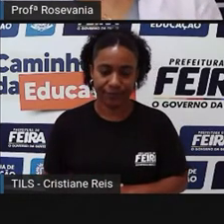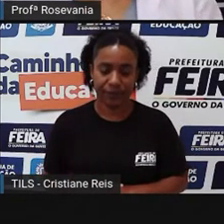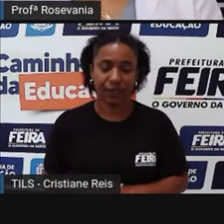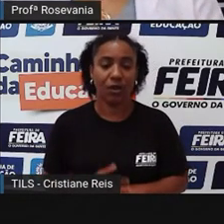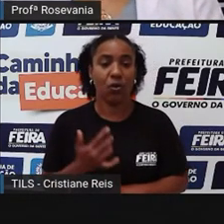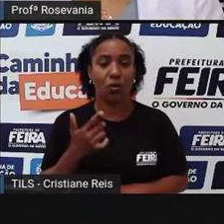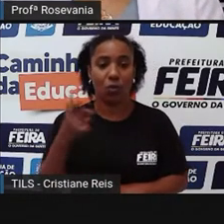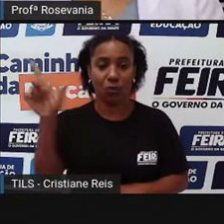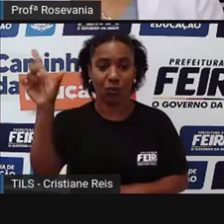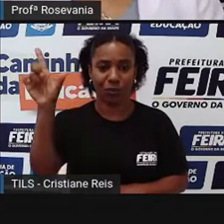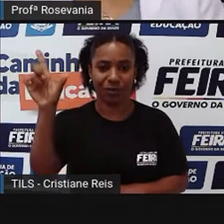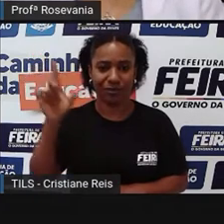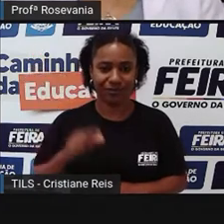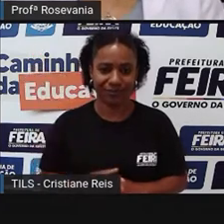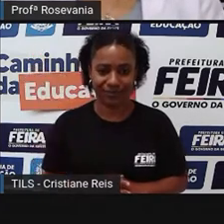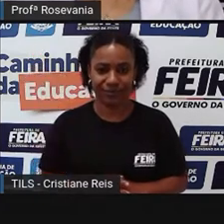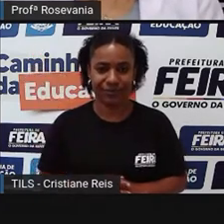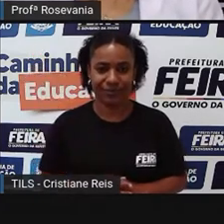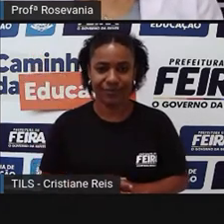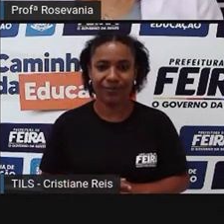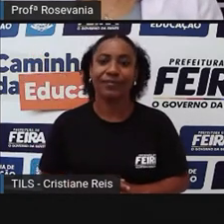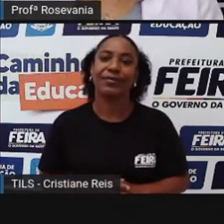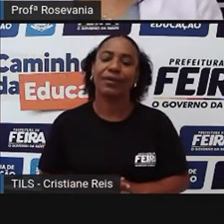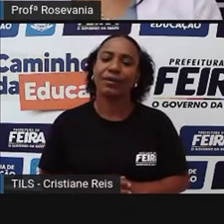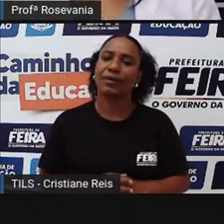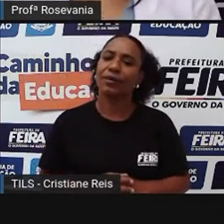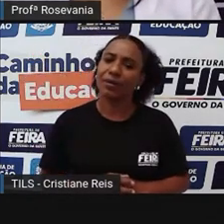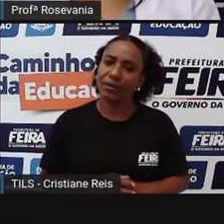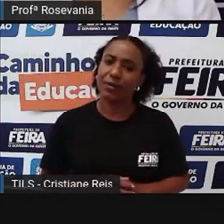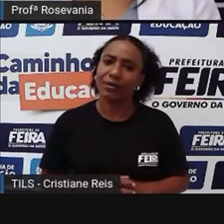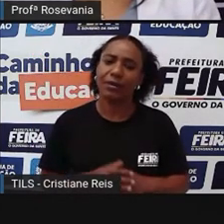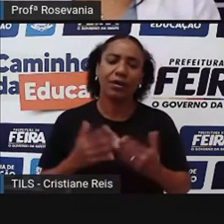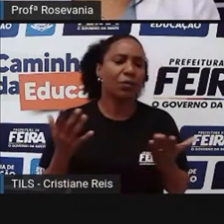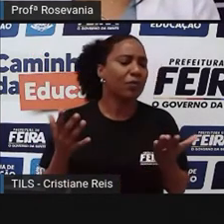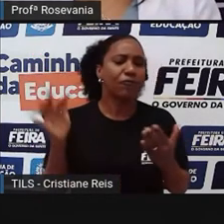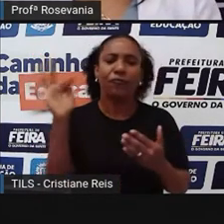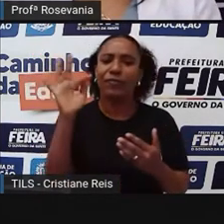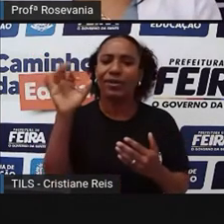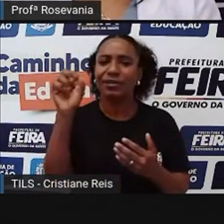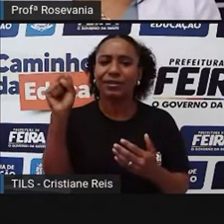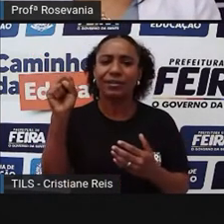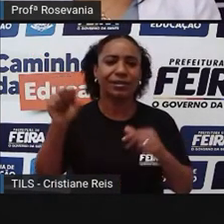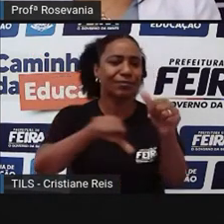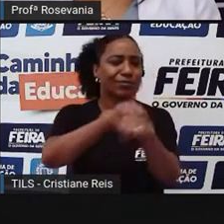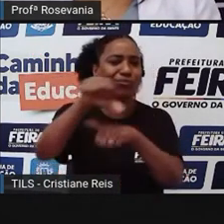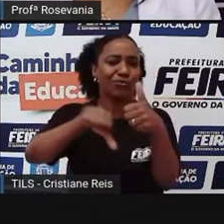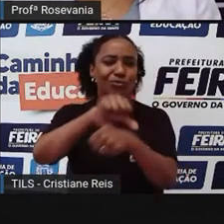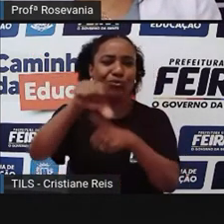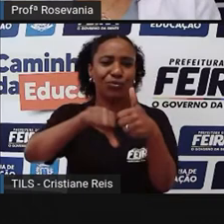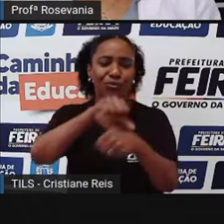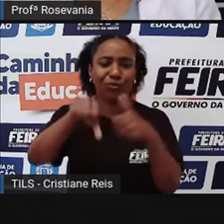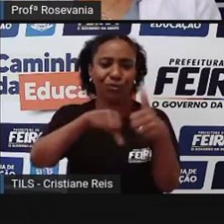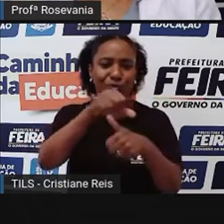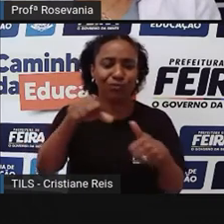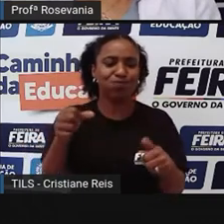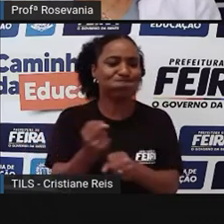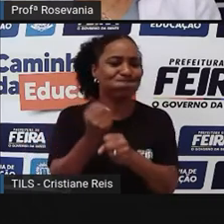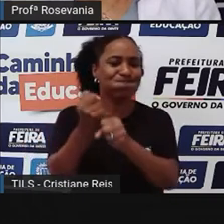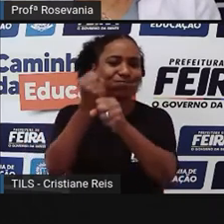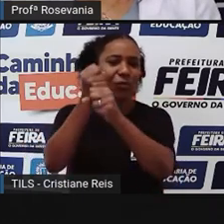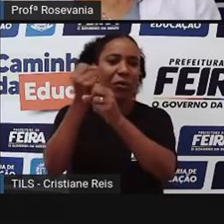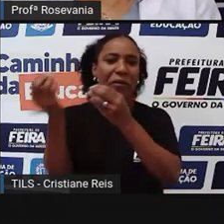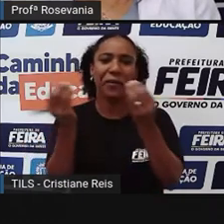questão, né, de como é que houve essa alteração toda no espaço nesse, né, nesse, ao longo